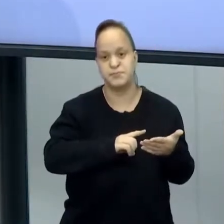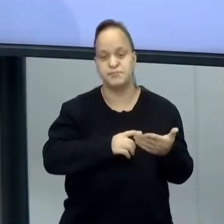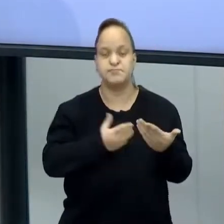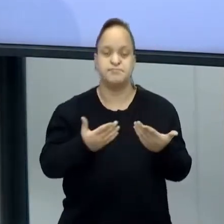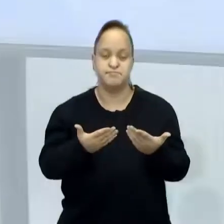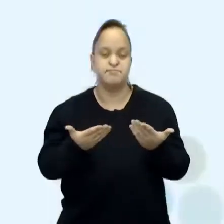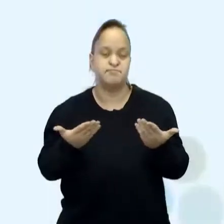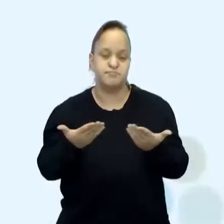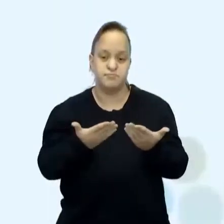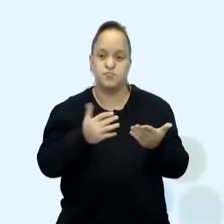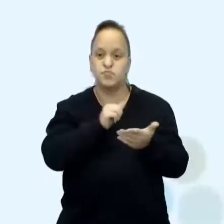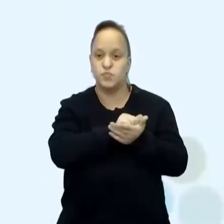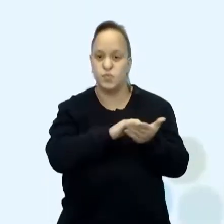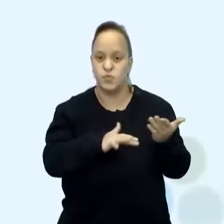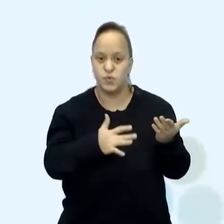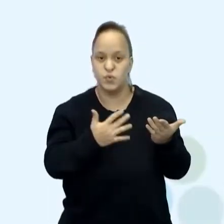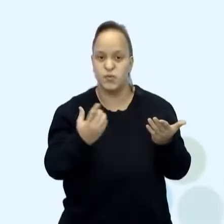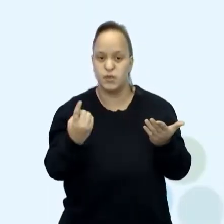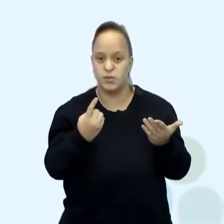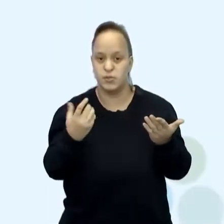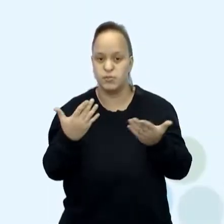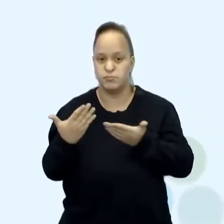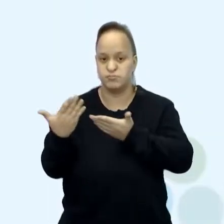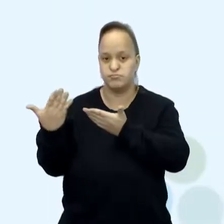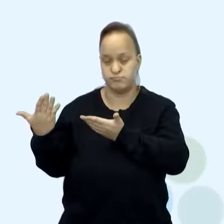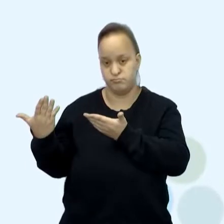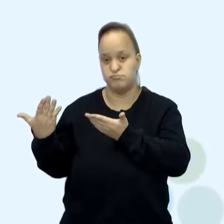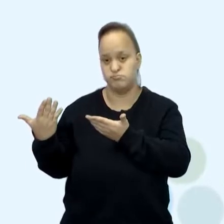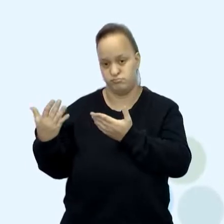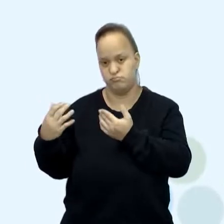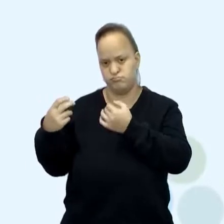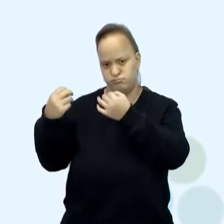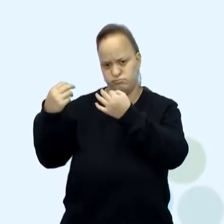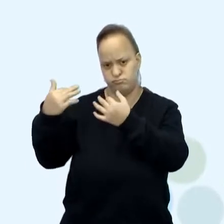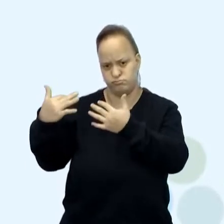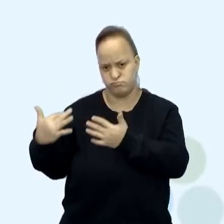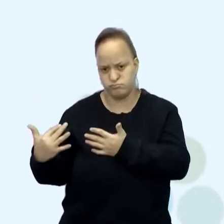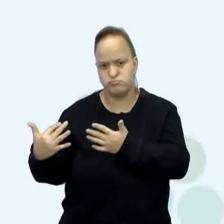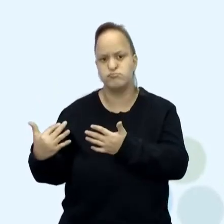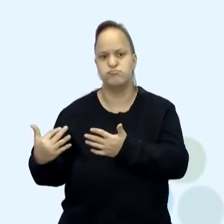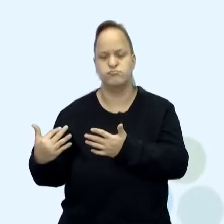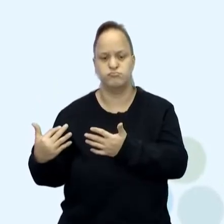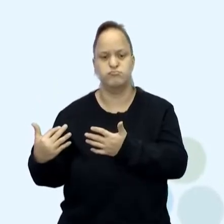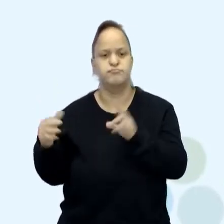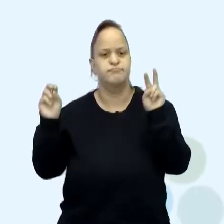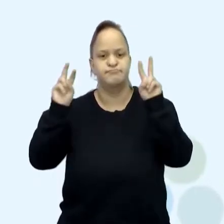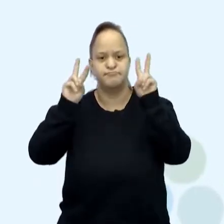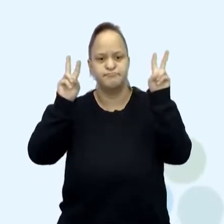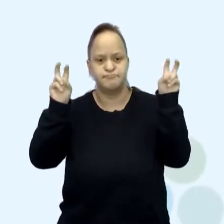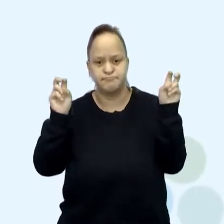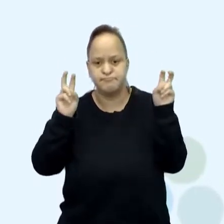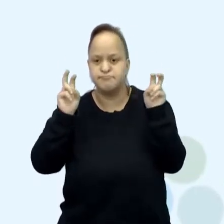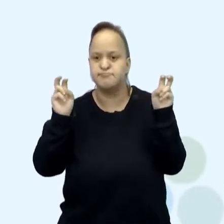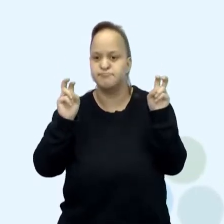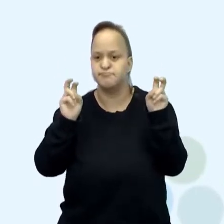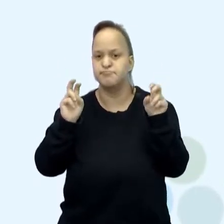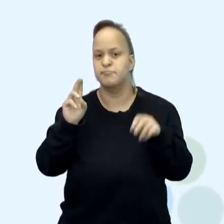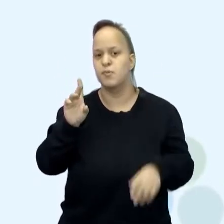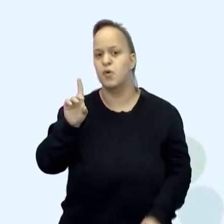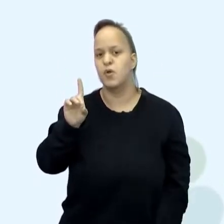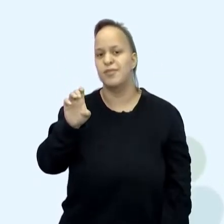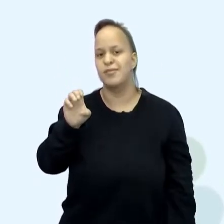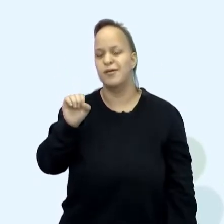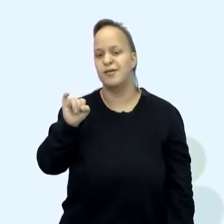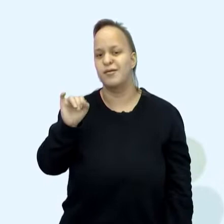programação, é essa aí que tá na telinha pra vocês. Aula 1, nós falamos aí, conversamos sobre o que